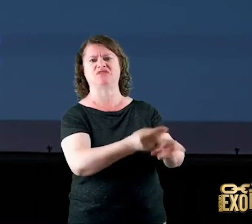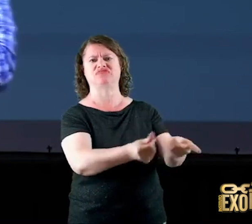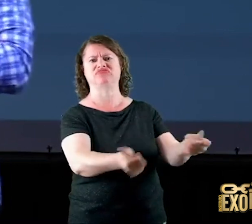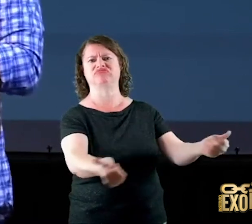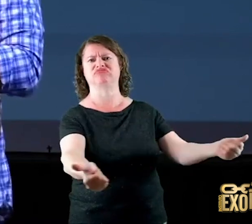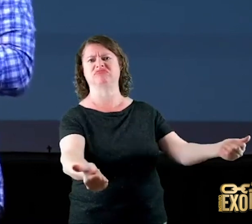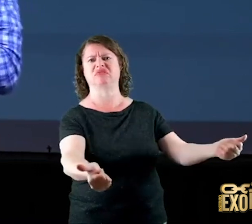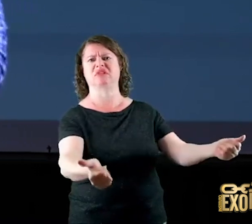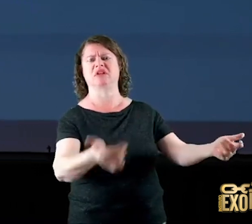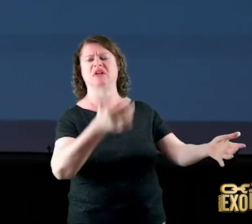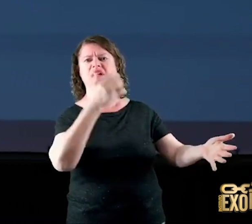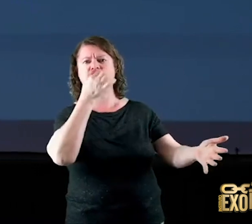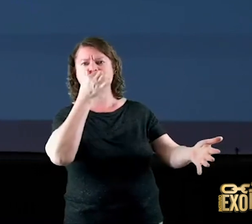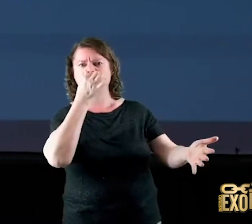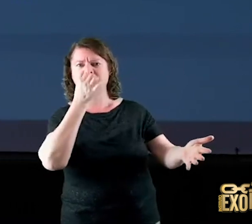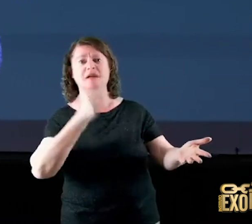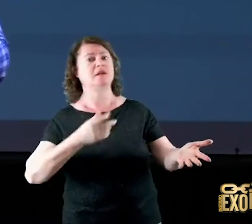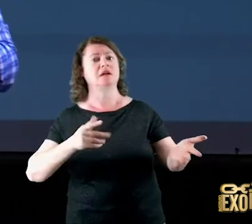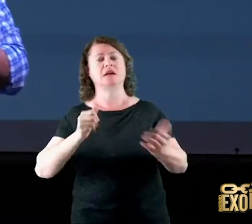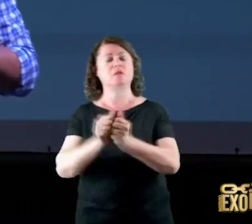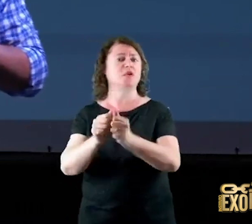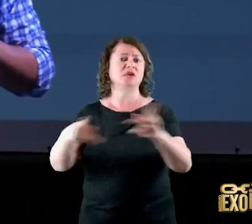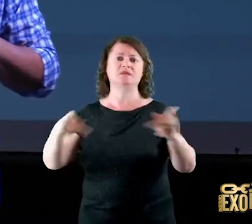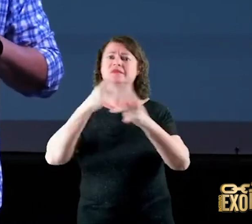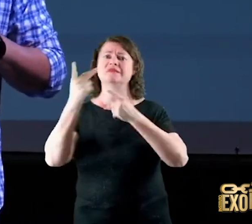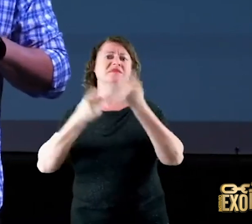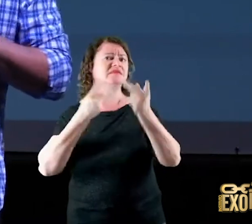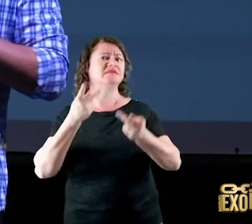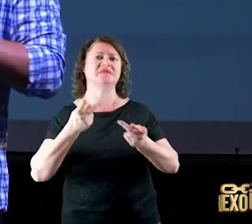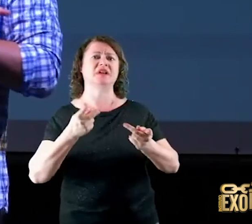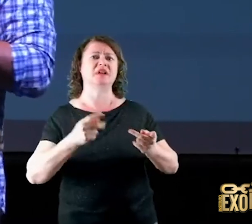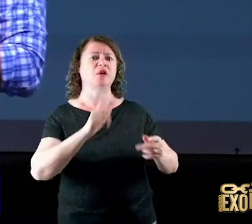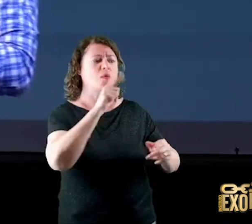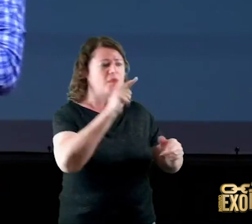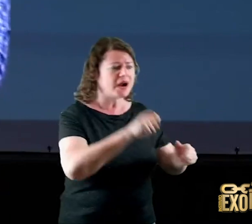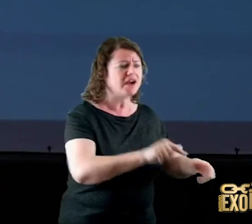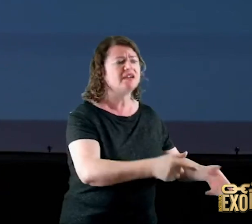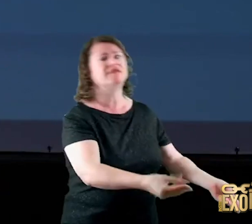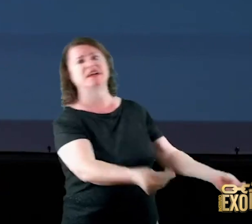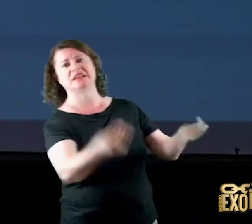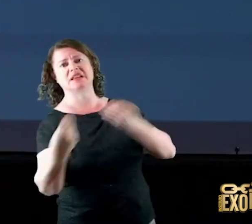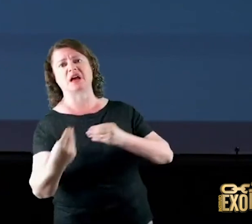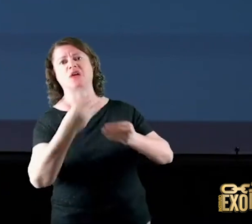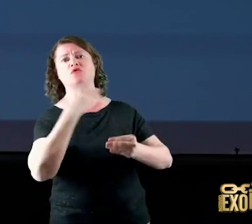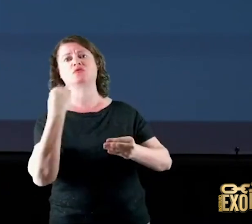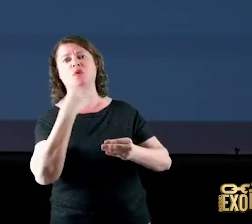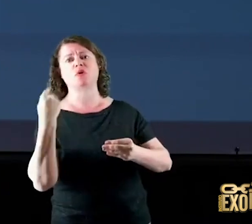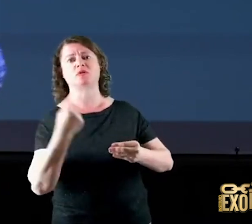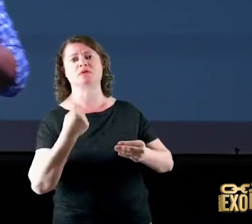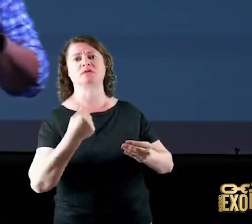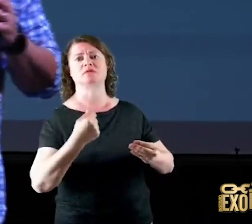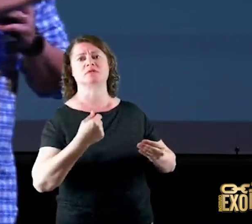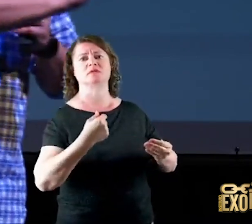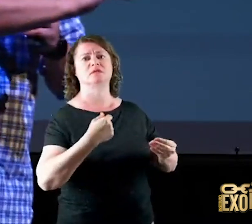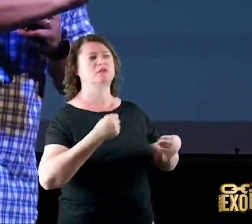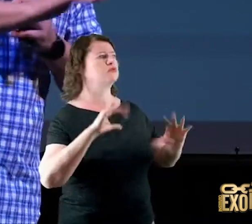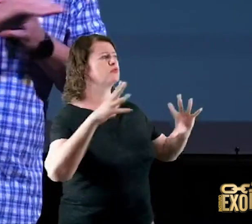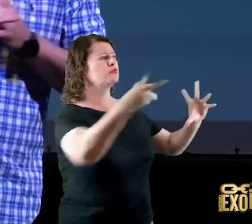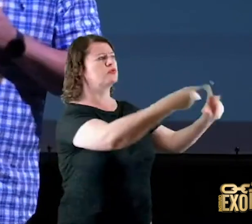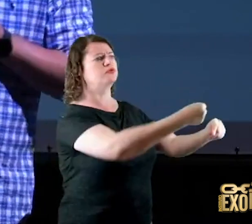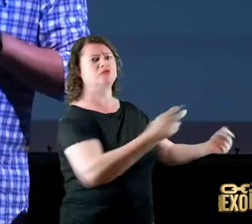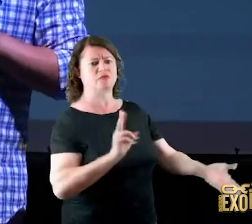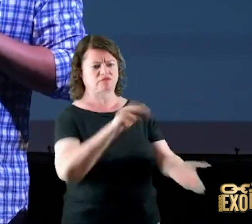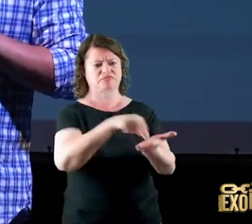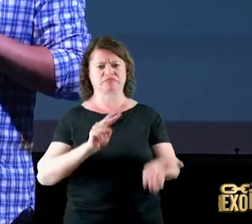os oceanos darão de volta os seus mortos e todos nós vamos comparecer diante de